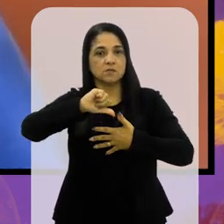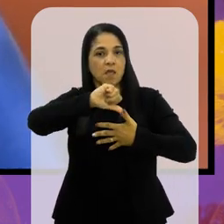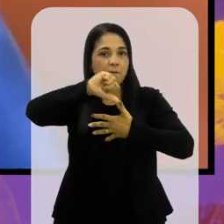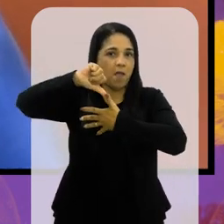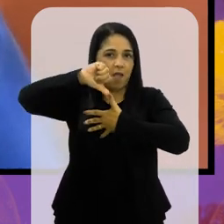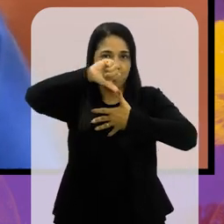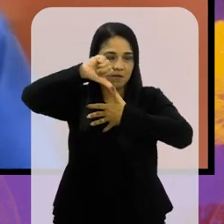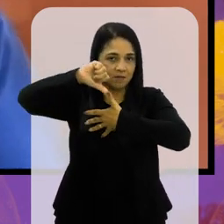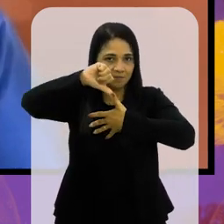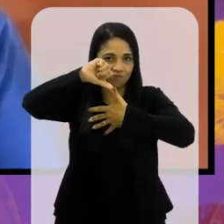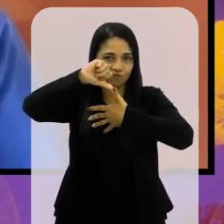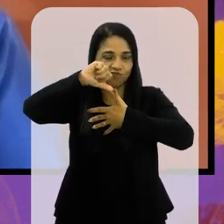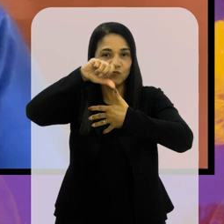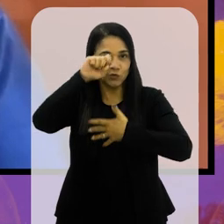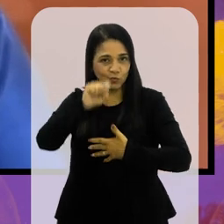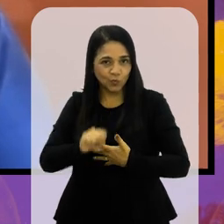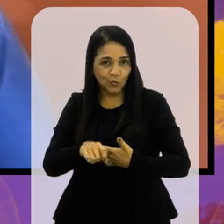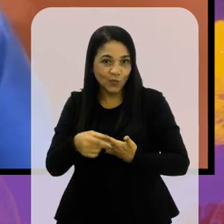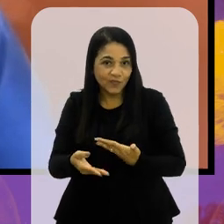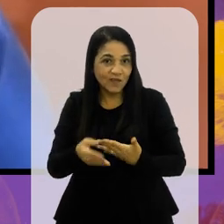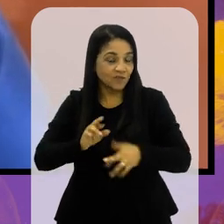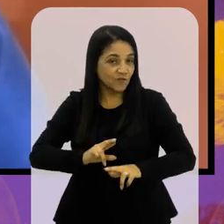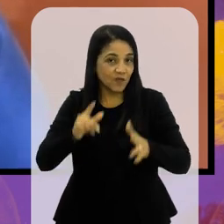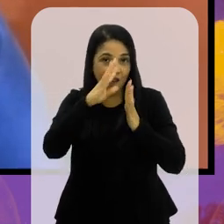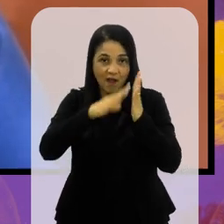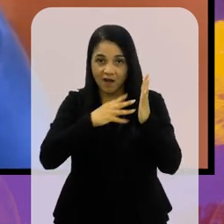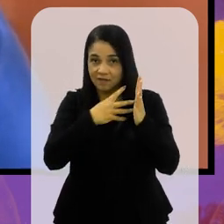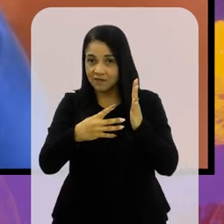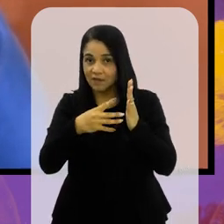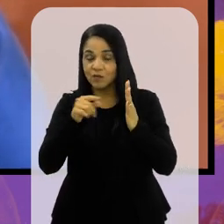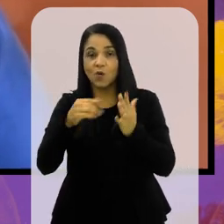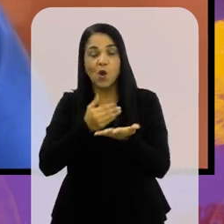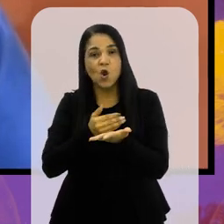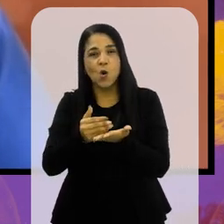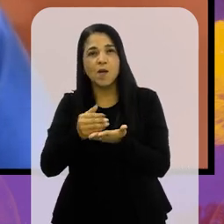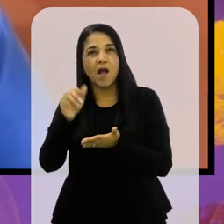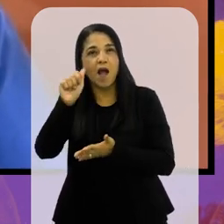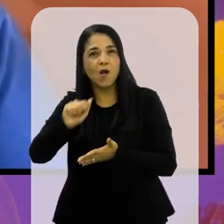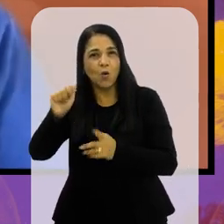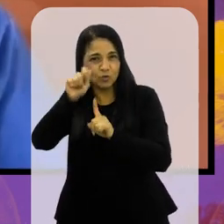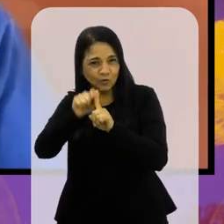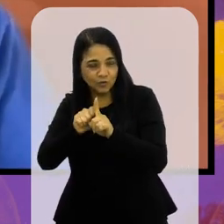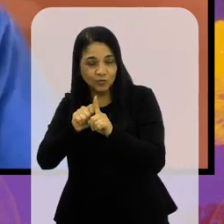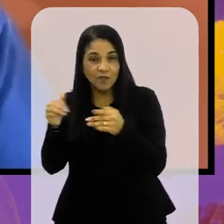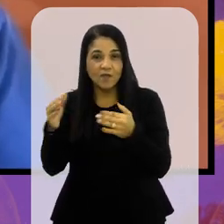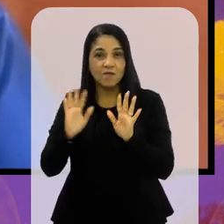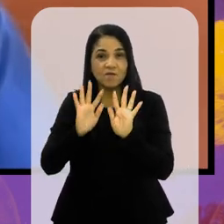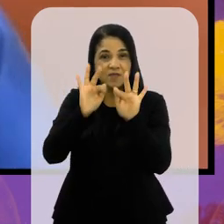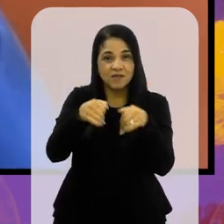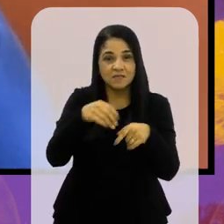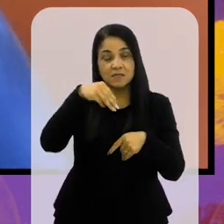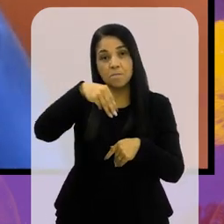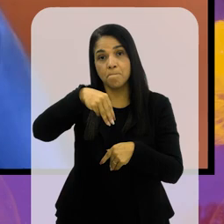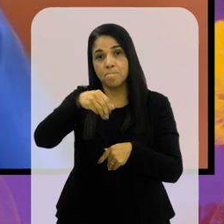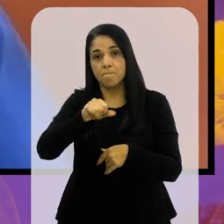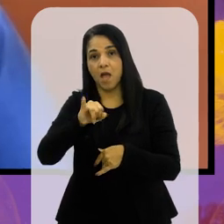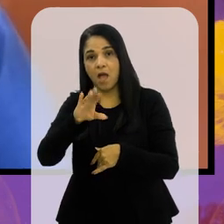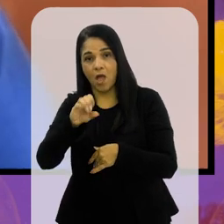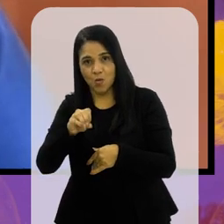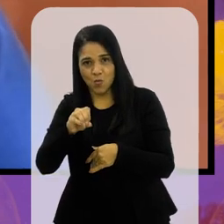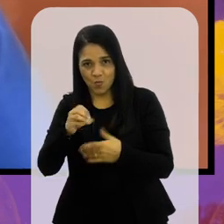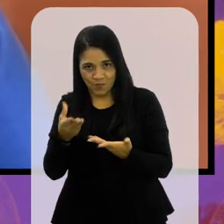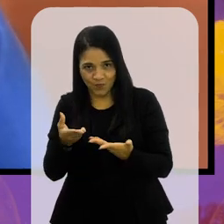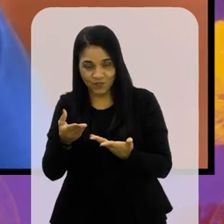outros países da América do Sul, que começa, o calendário começa em agosto e termina